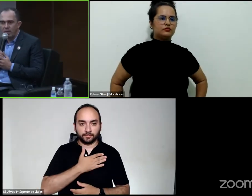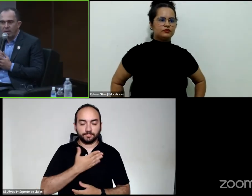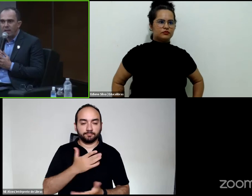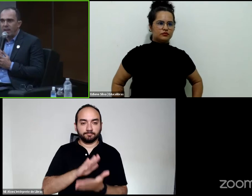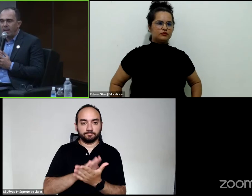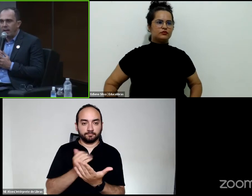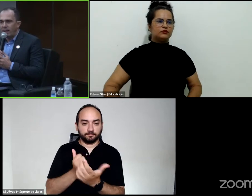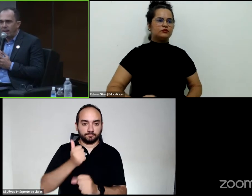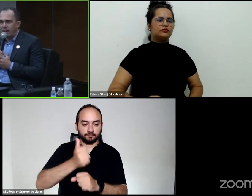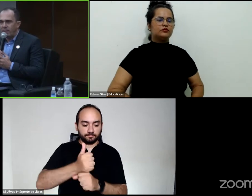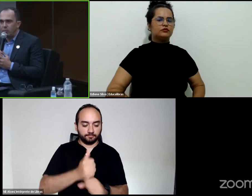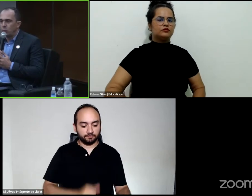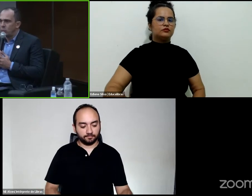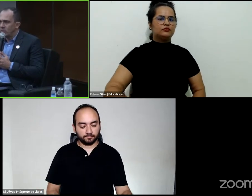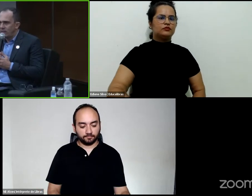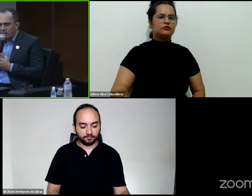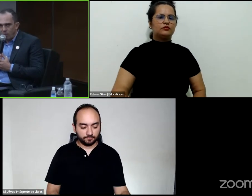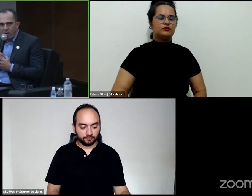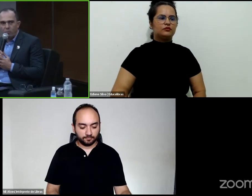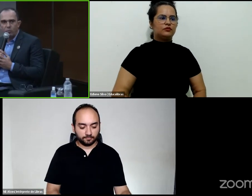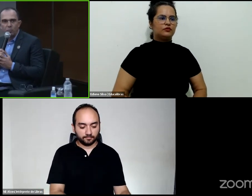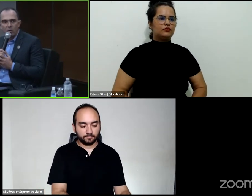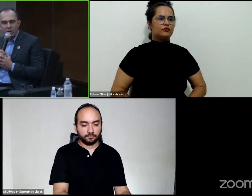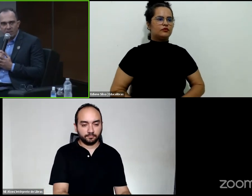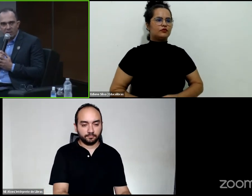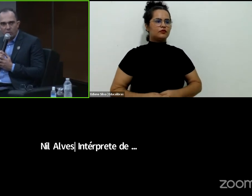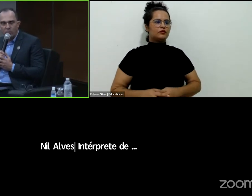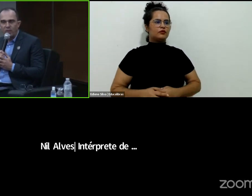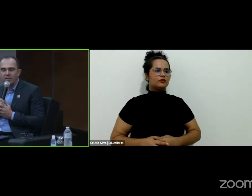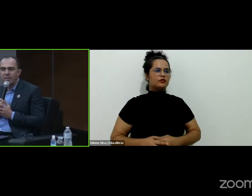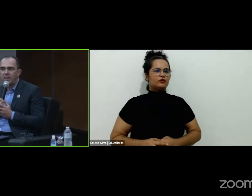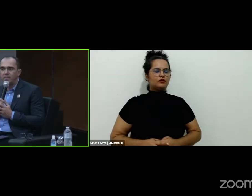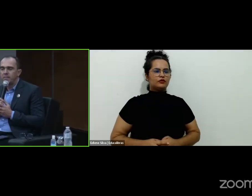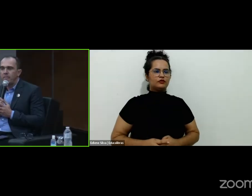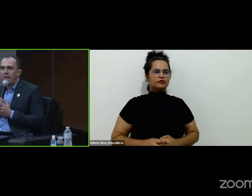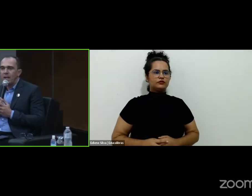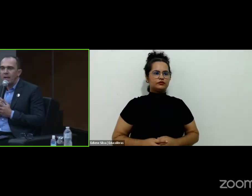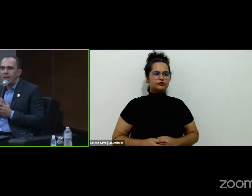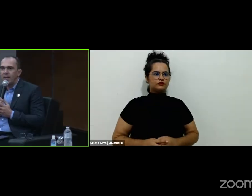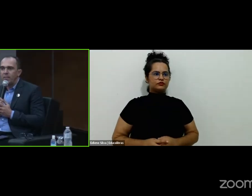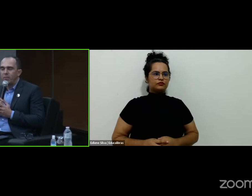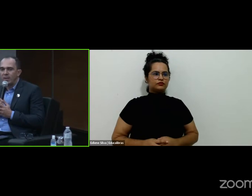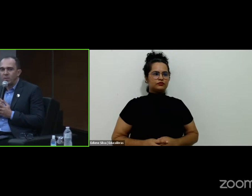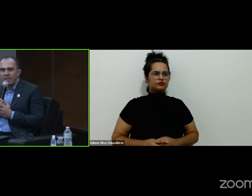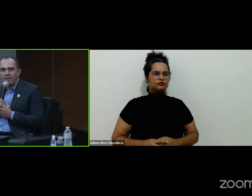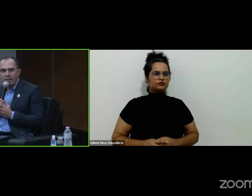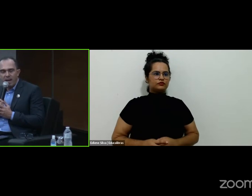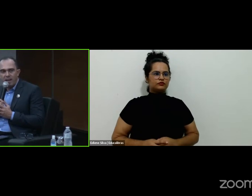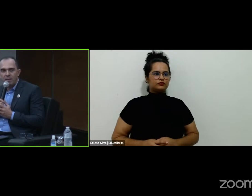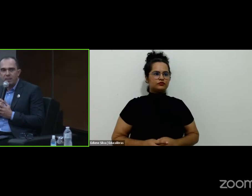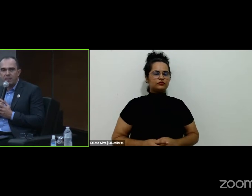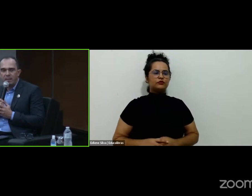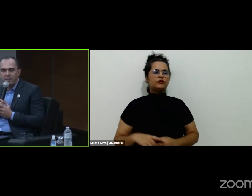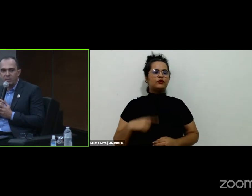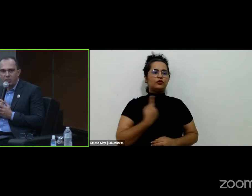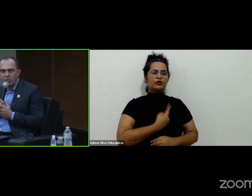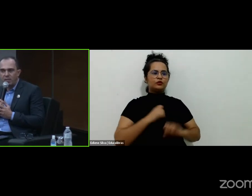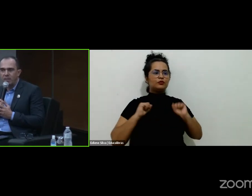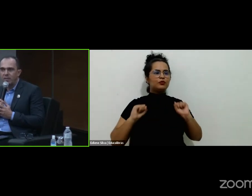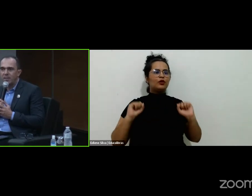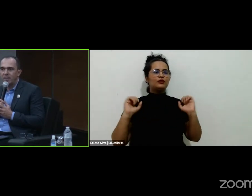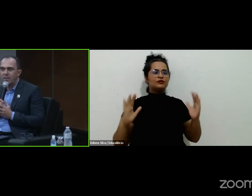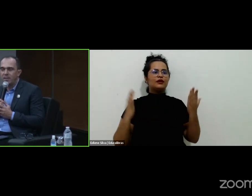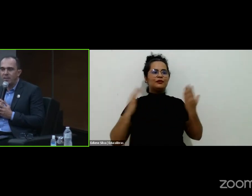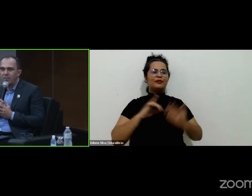Ricardo, junto com o Sesc São Paulo, junto com a Organização Mundial do Lazer, podendo celebrar esse